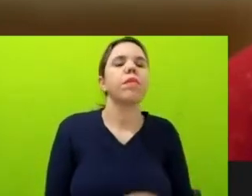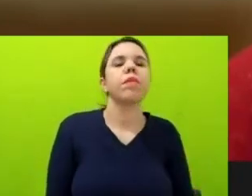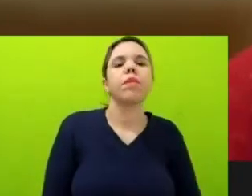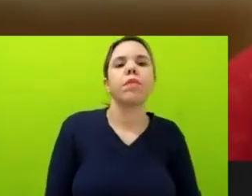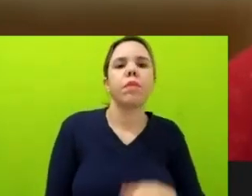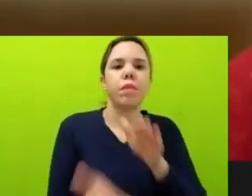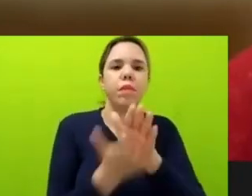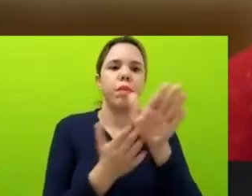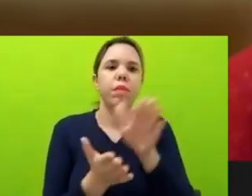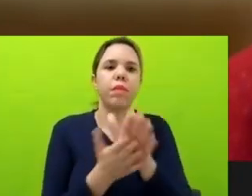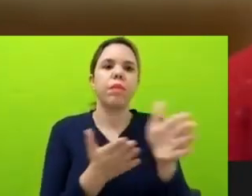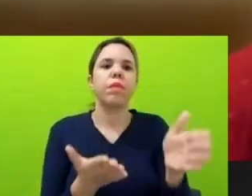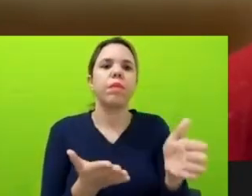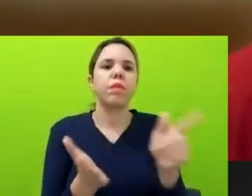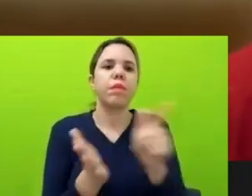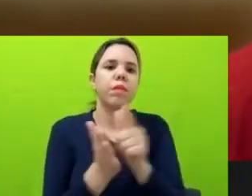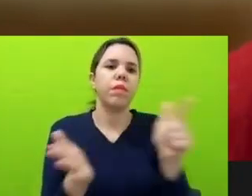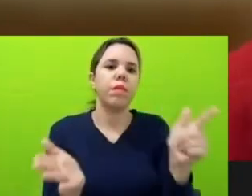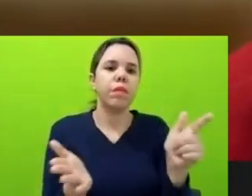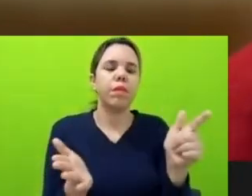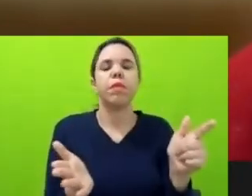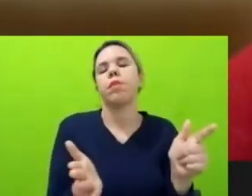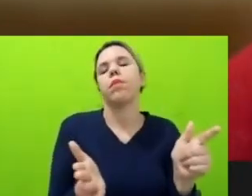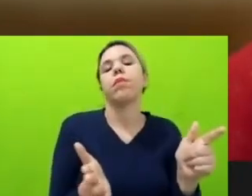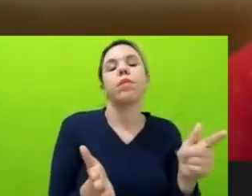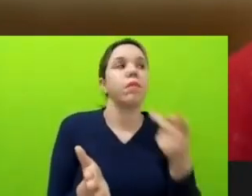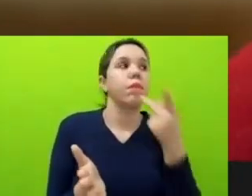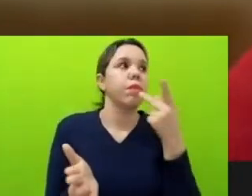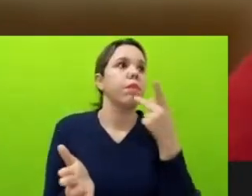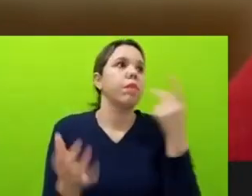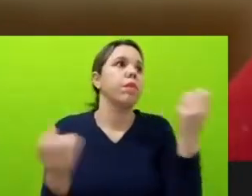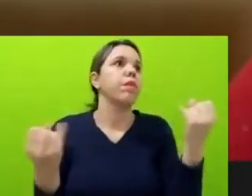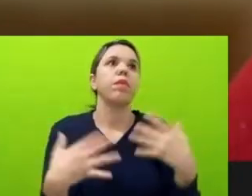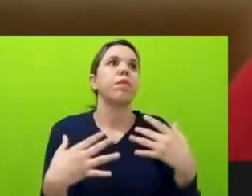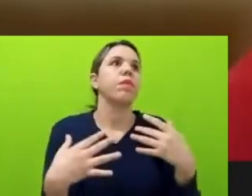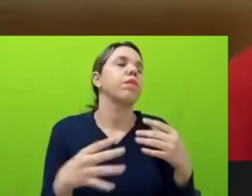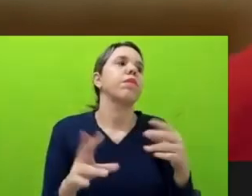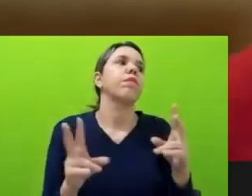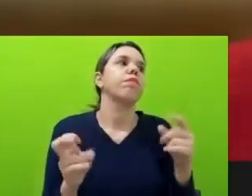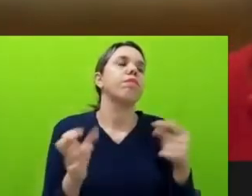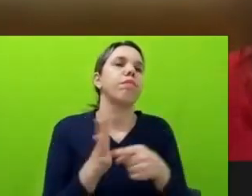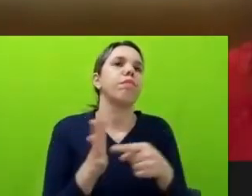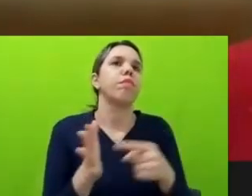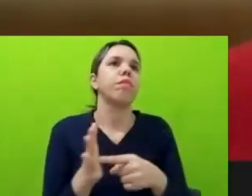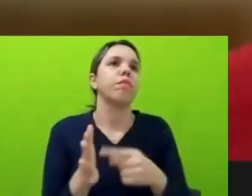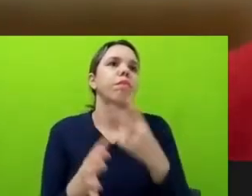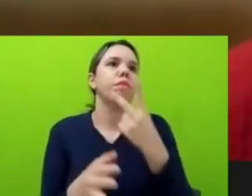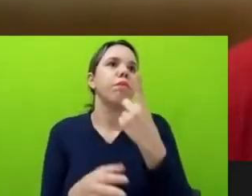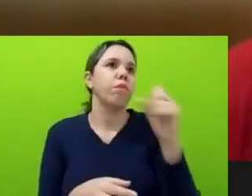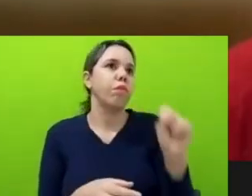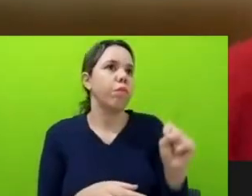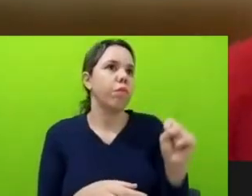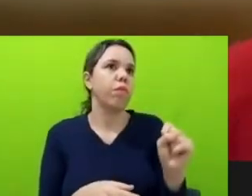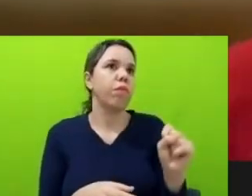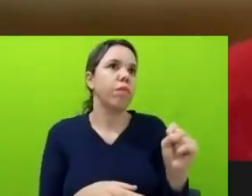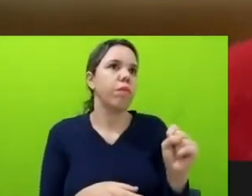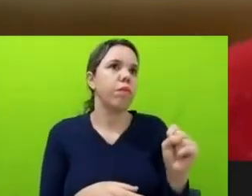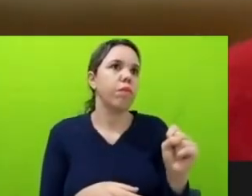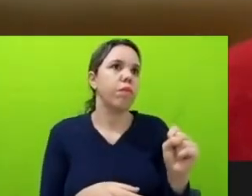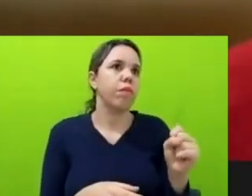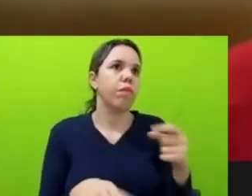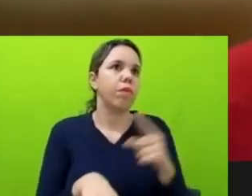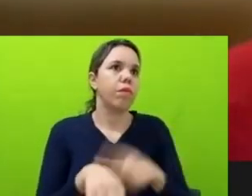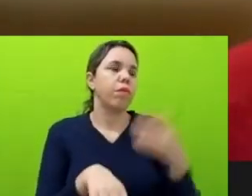dizendo, denunciando que até 2018, há pouco tempo atrás, o